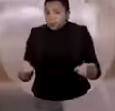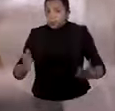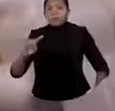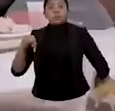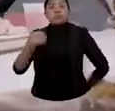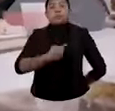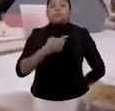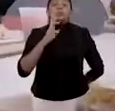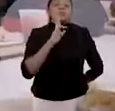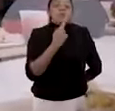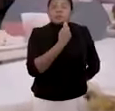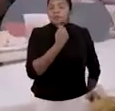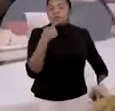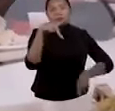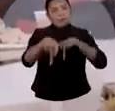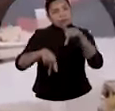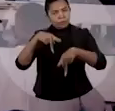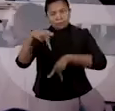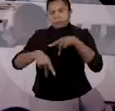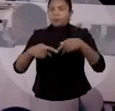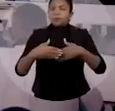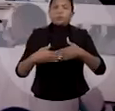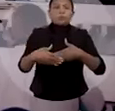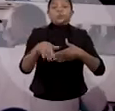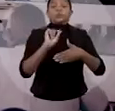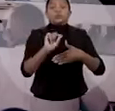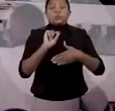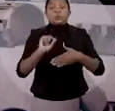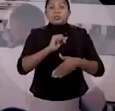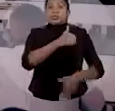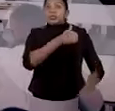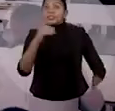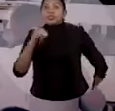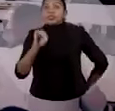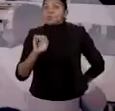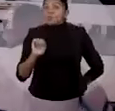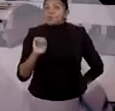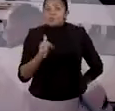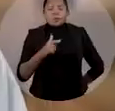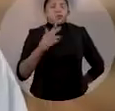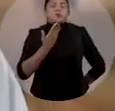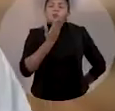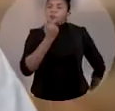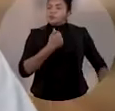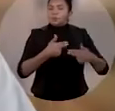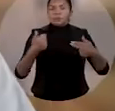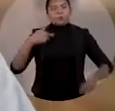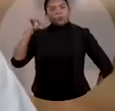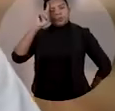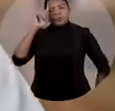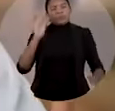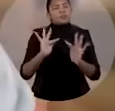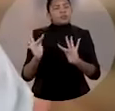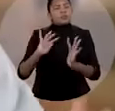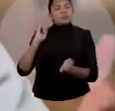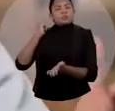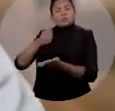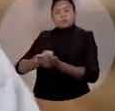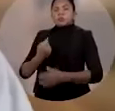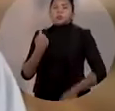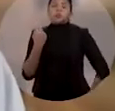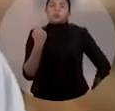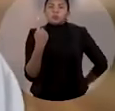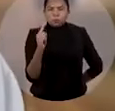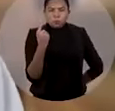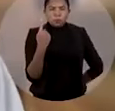nossos restaurantes populares servem 100 mil refeições por dia, pelo valor simbólico de um